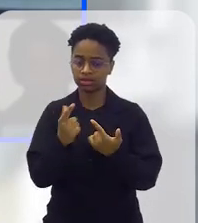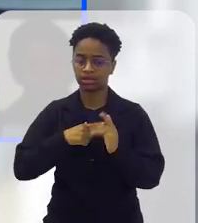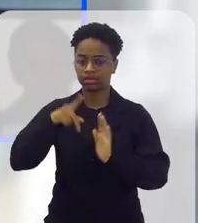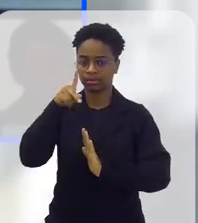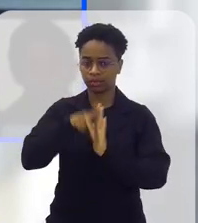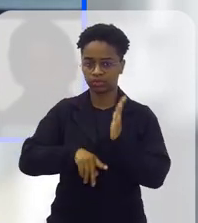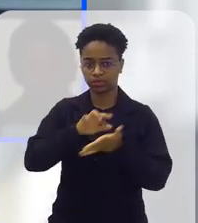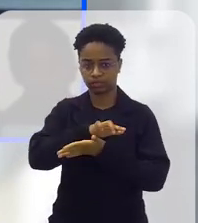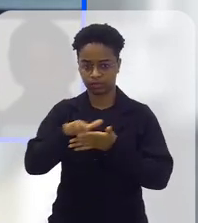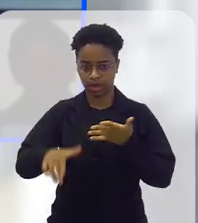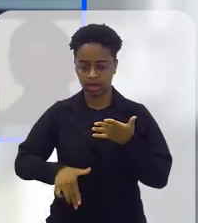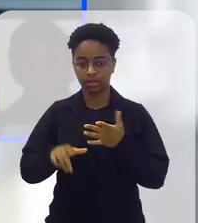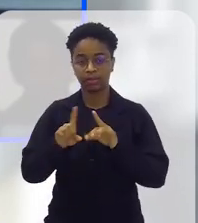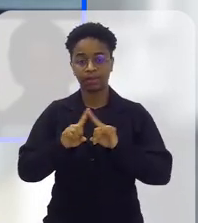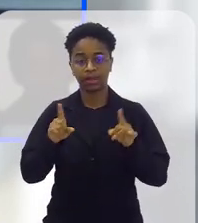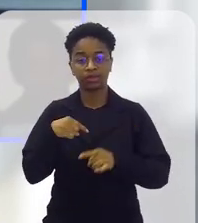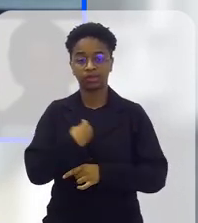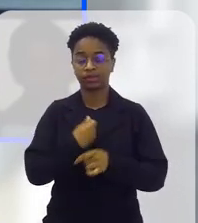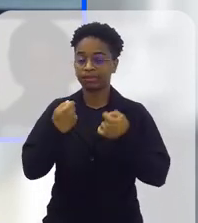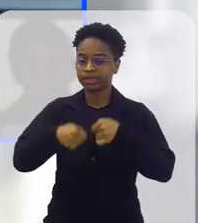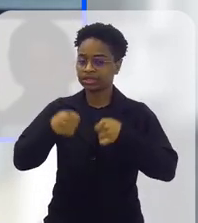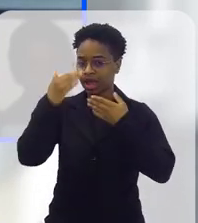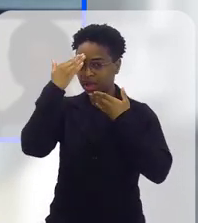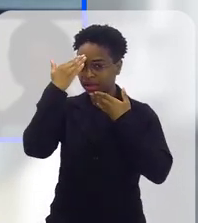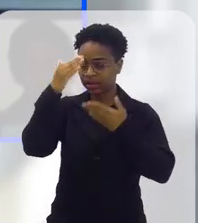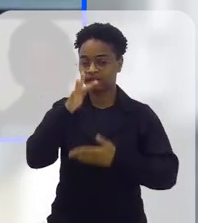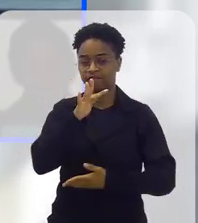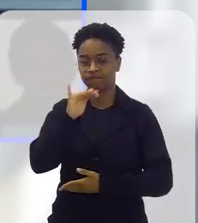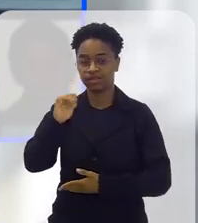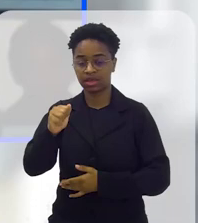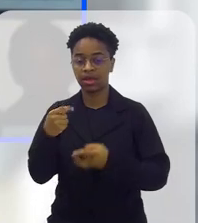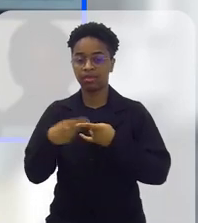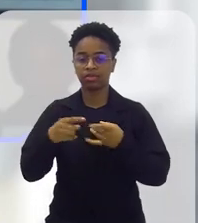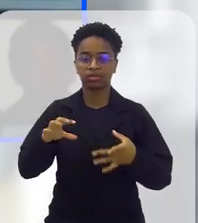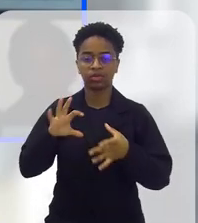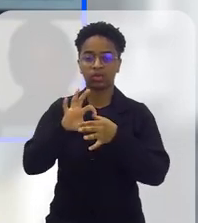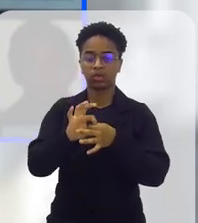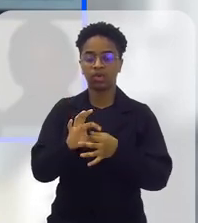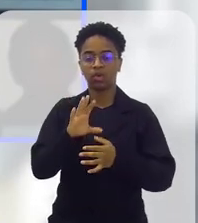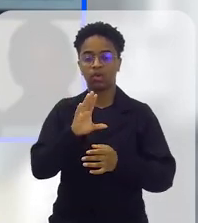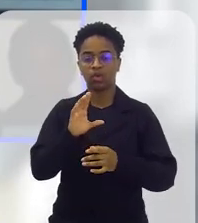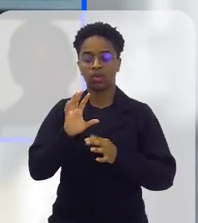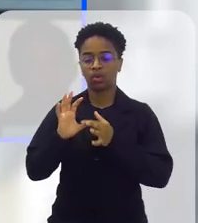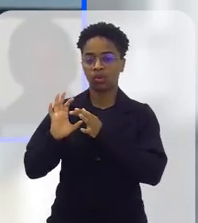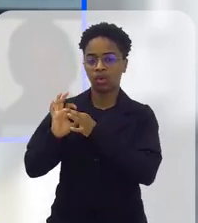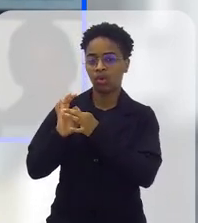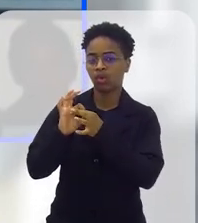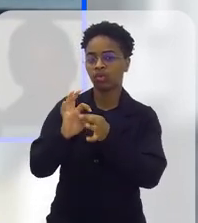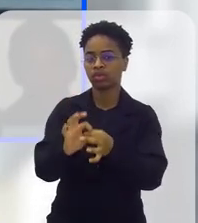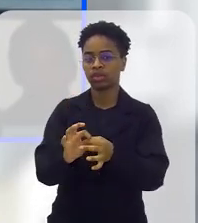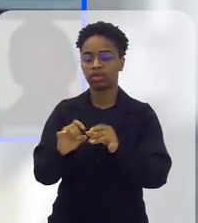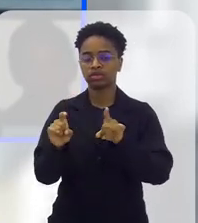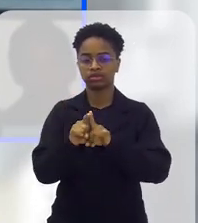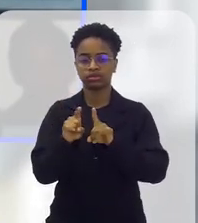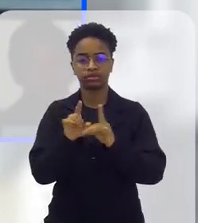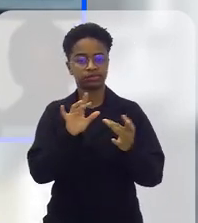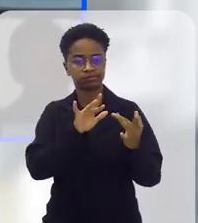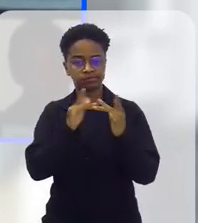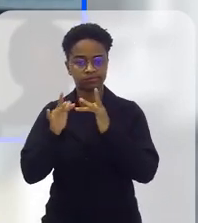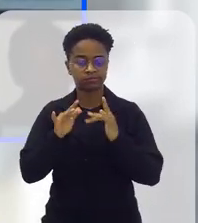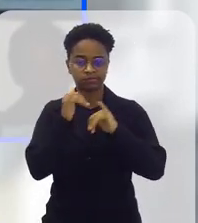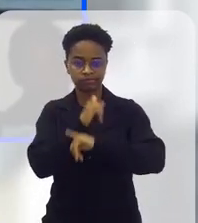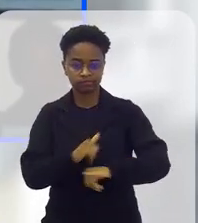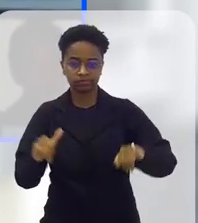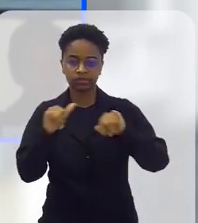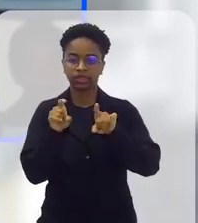com seus projetos. A gente só tem que agradecer. A FIA faz parte de um contexto, de uma rede